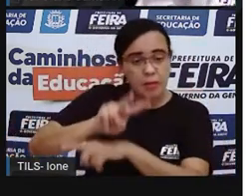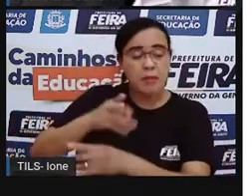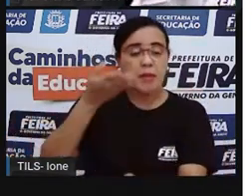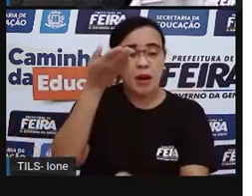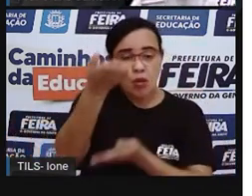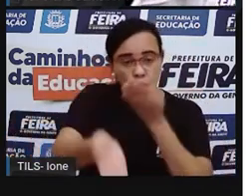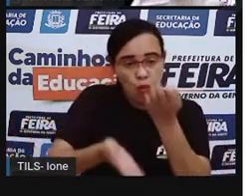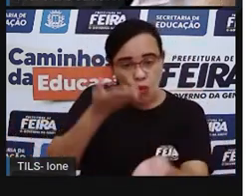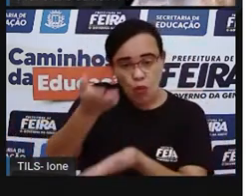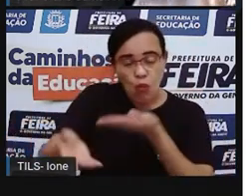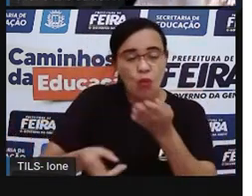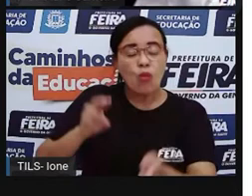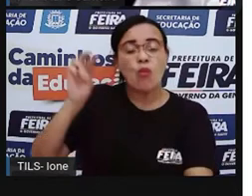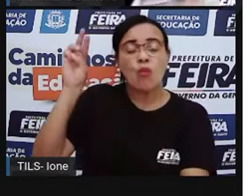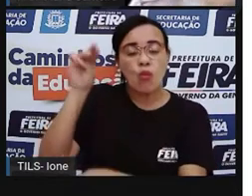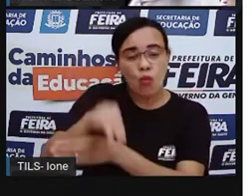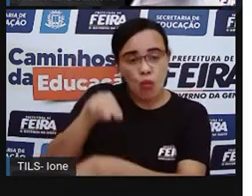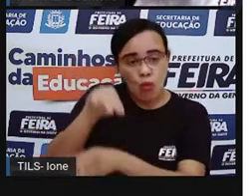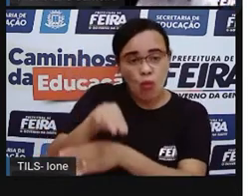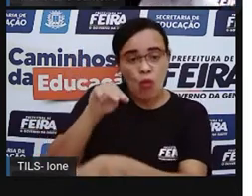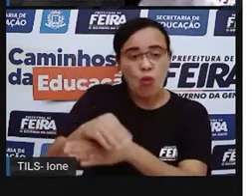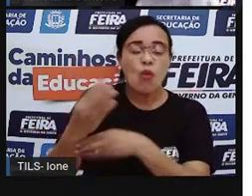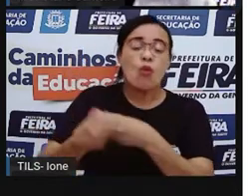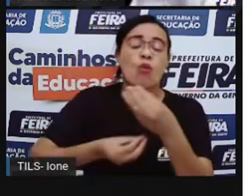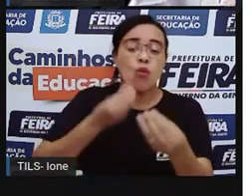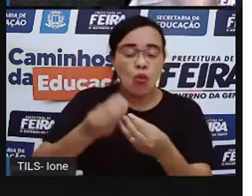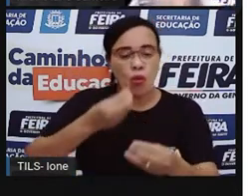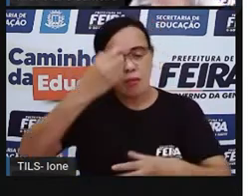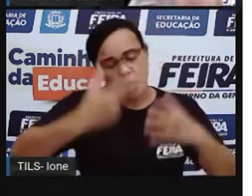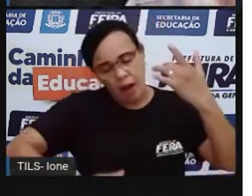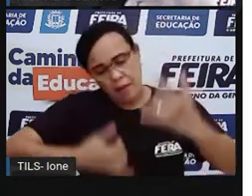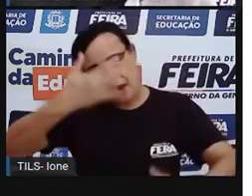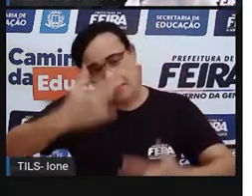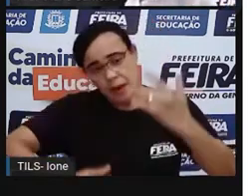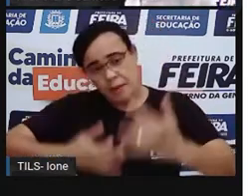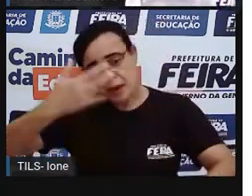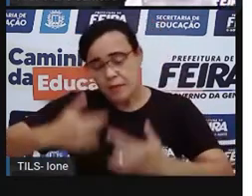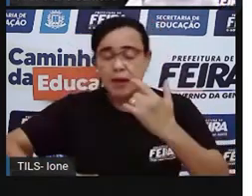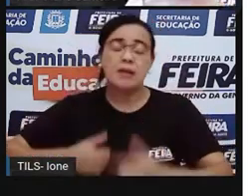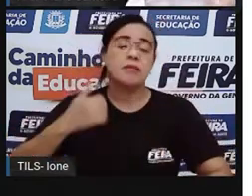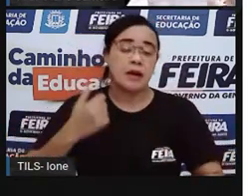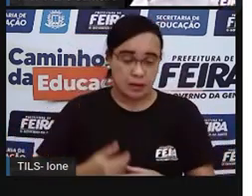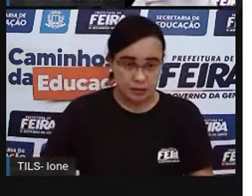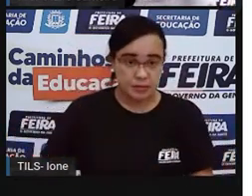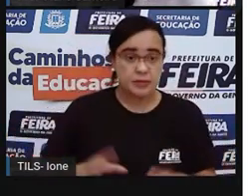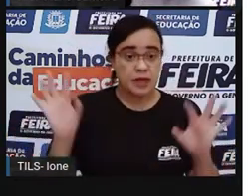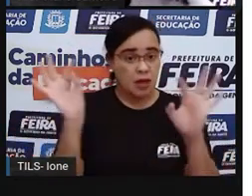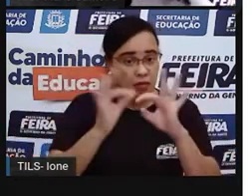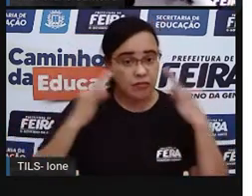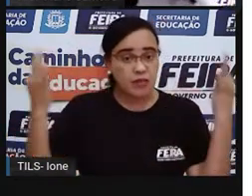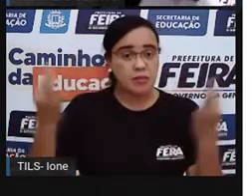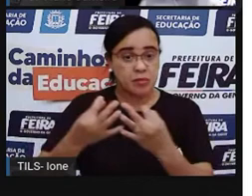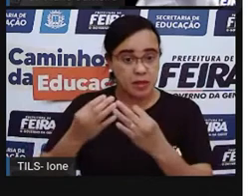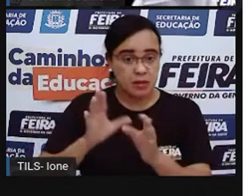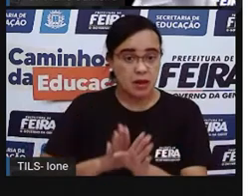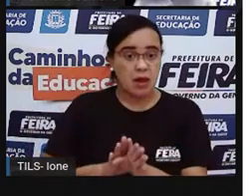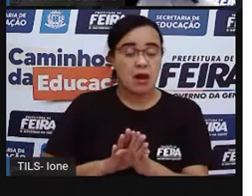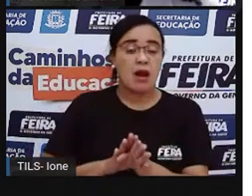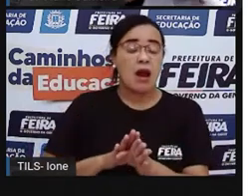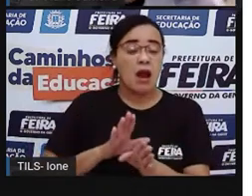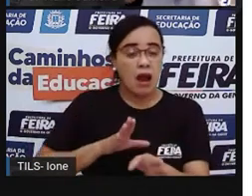cuidar dessa criança, aí o Conselho Tutelar vai ajudar de outras formas. Mas a primeira coisa que ele faz é orientar, tá certo?